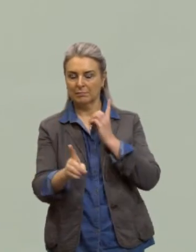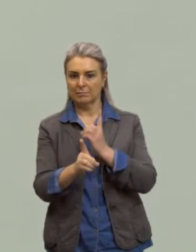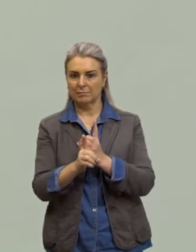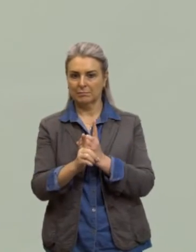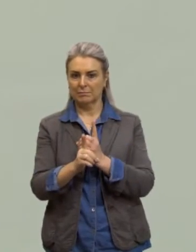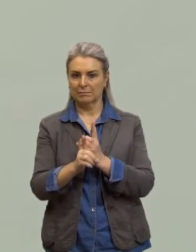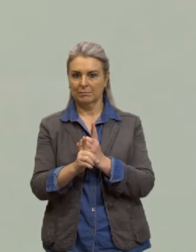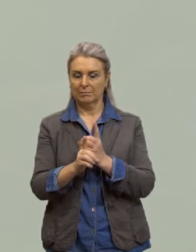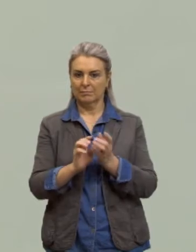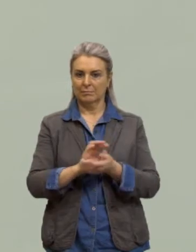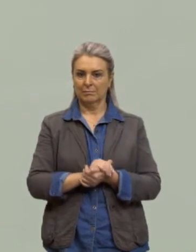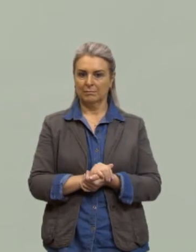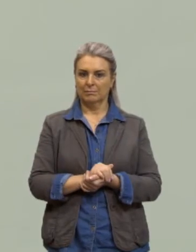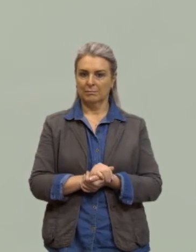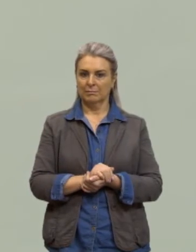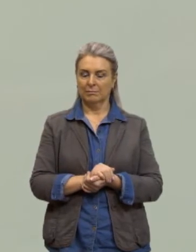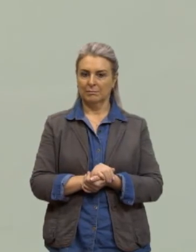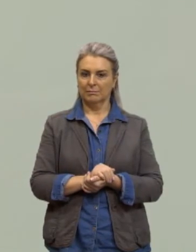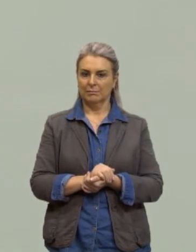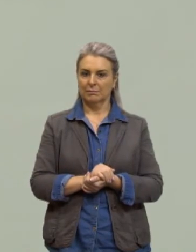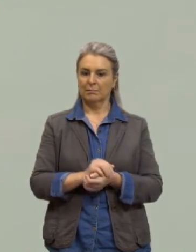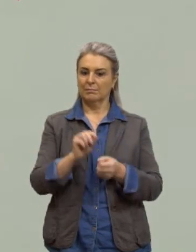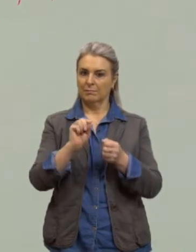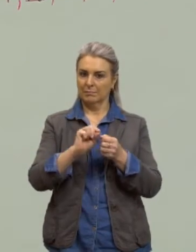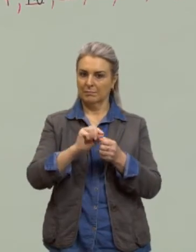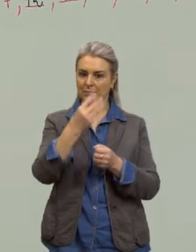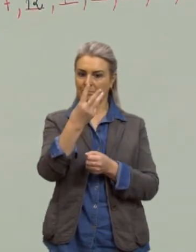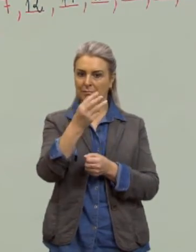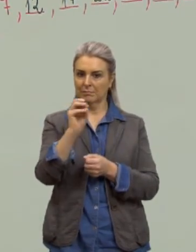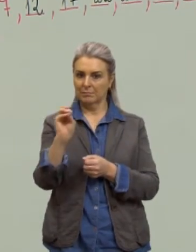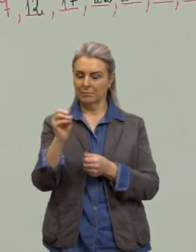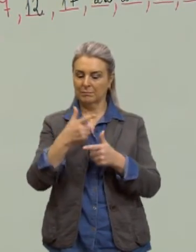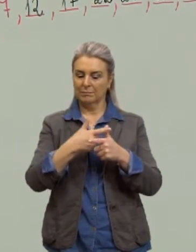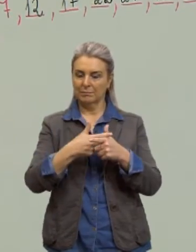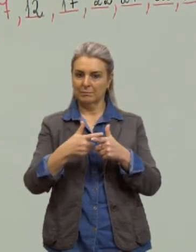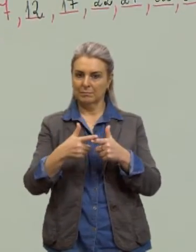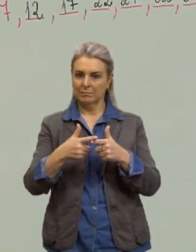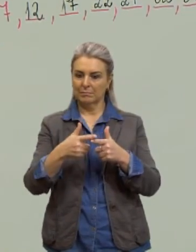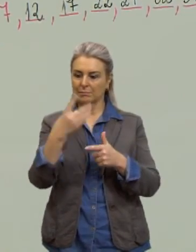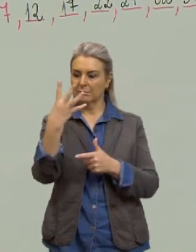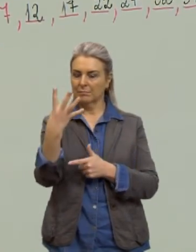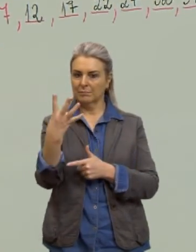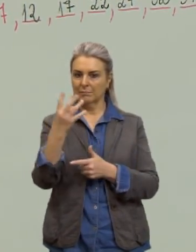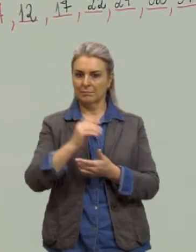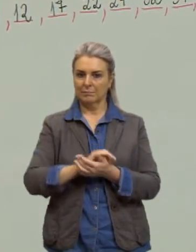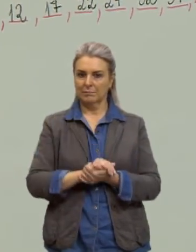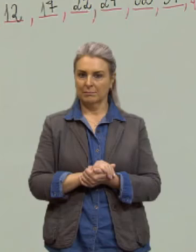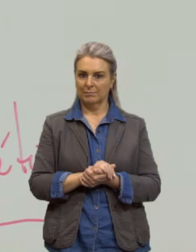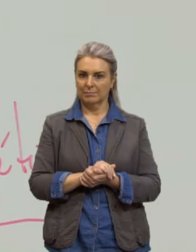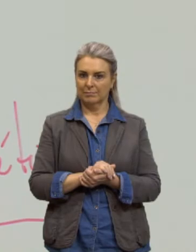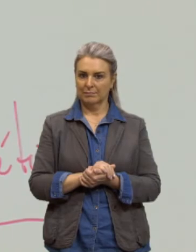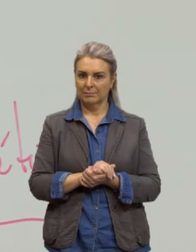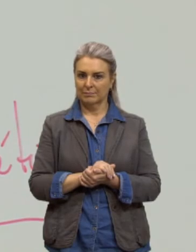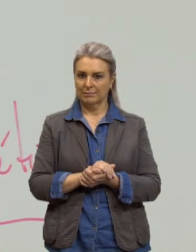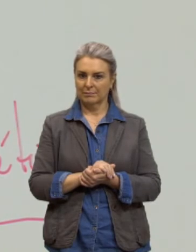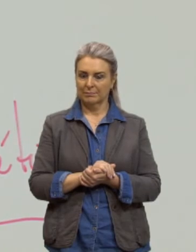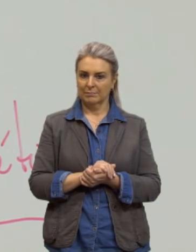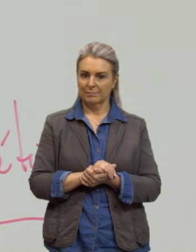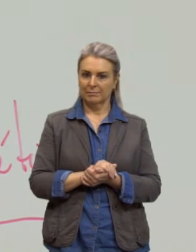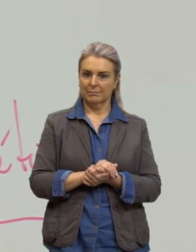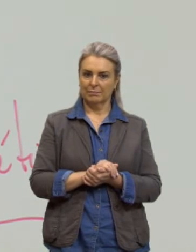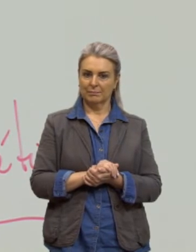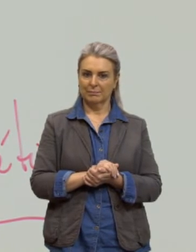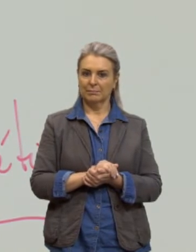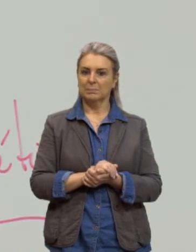não tem problema nenhum vamos fazer os trezentos dividido por quatro ó pegamos os dois